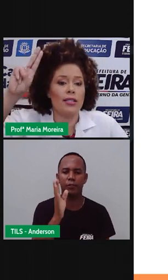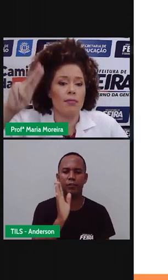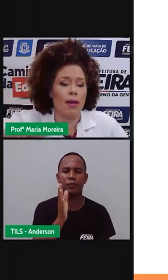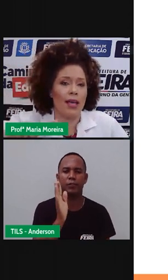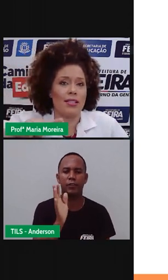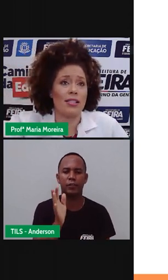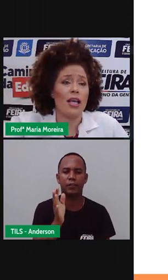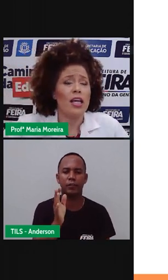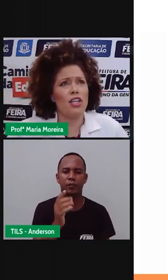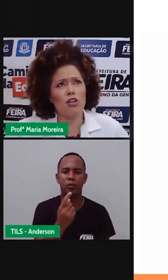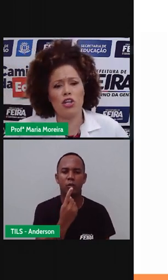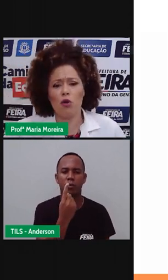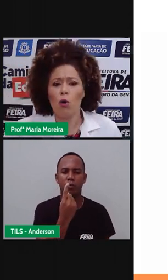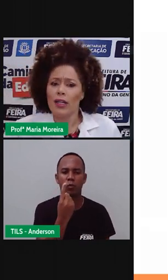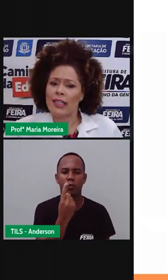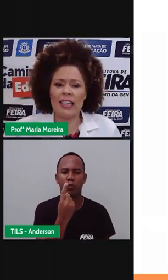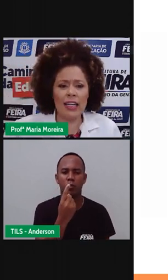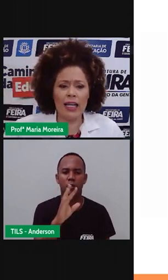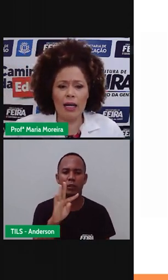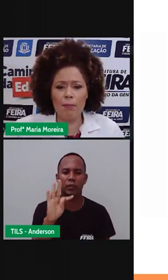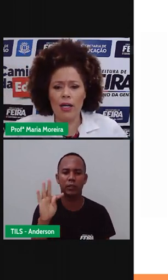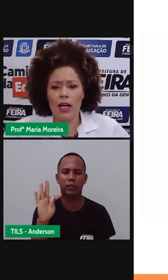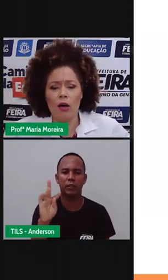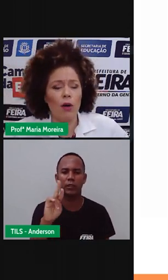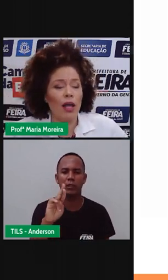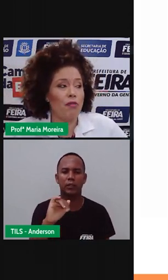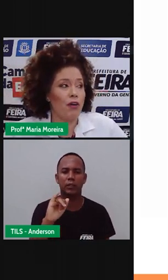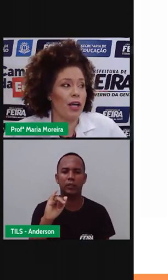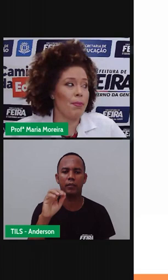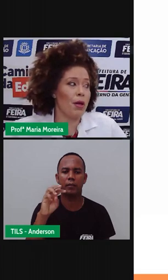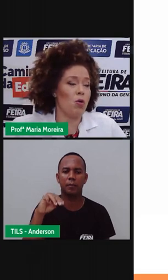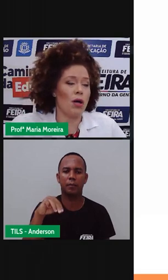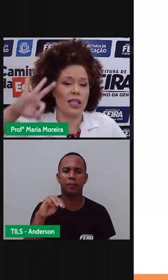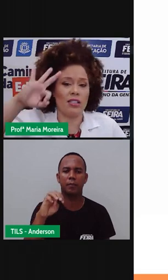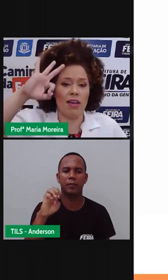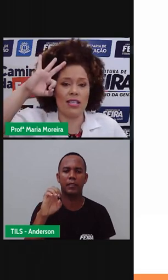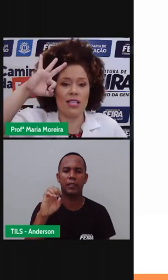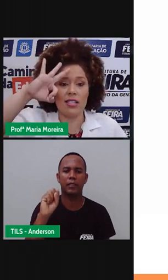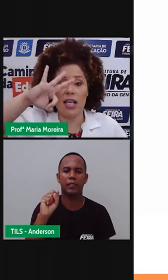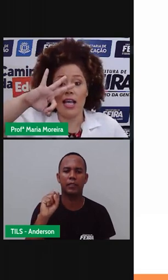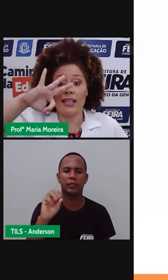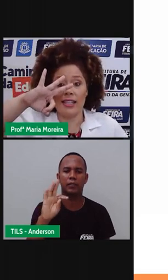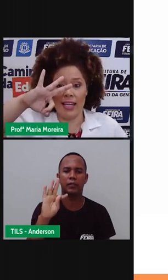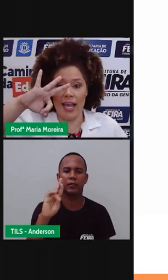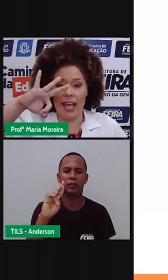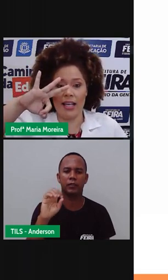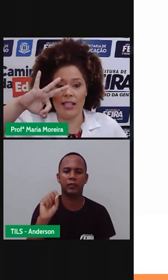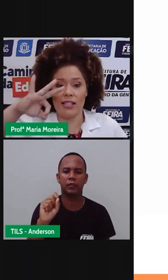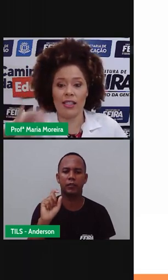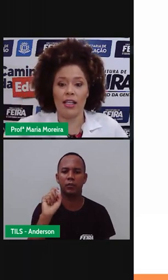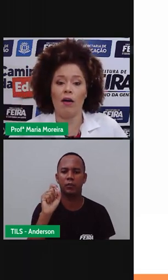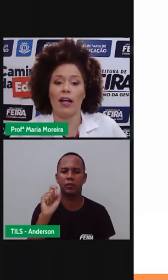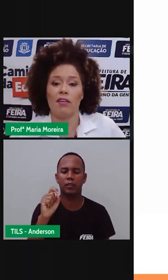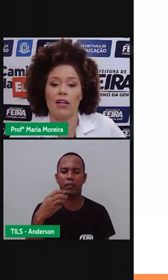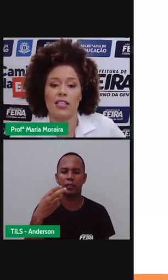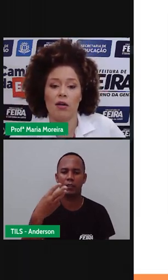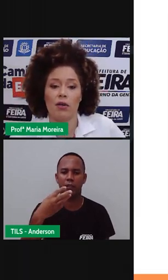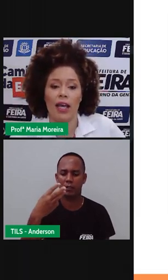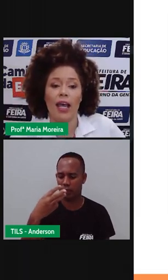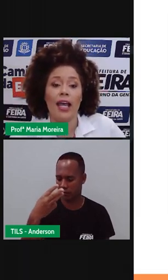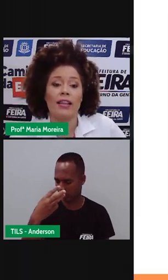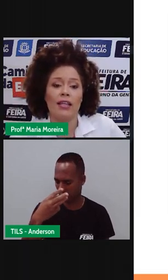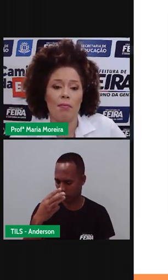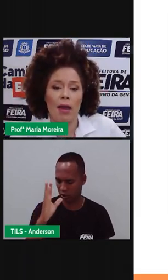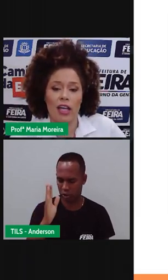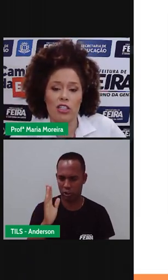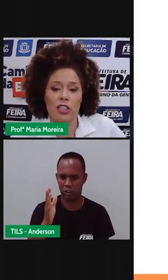Dois meses. Se eu digo tricampeão, ele foi campeão quantas vezes? Três. Então, aqui vai ser